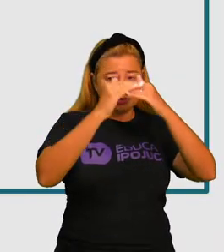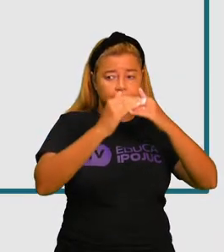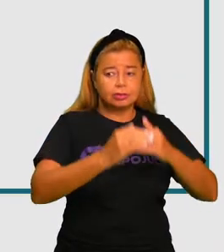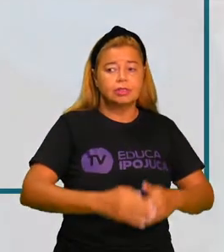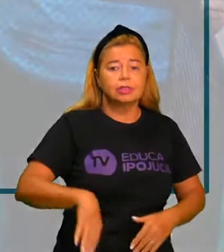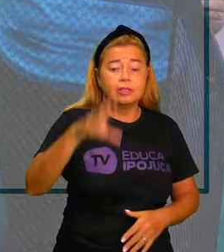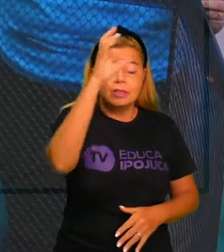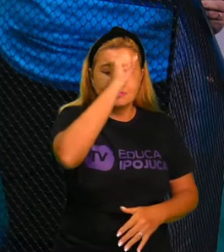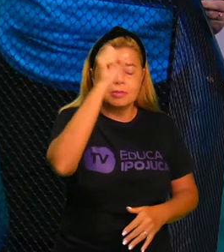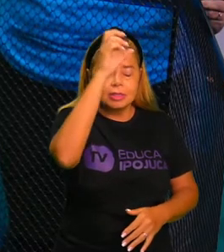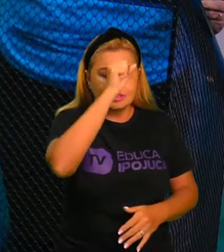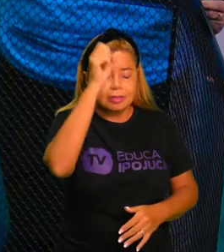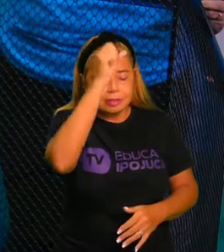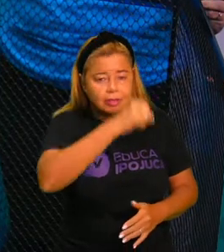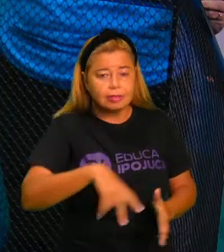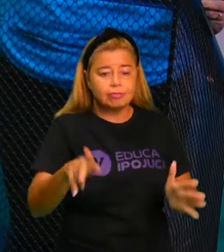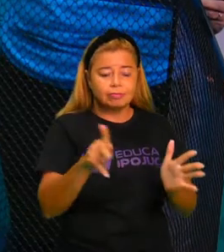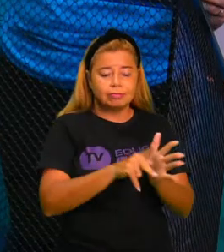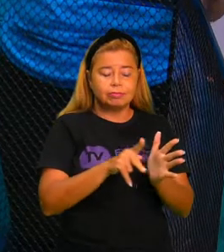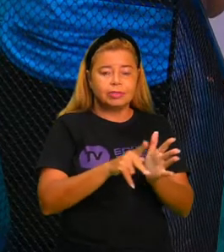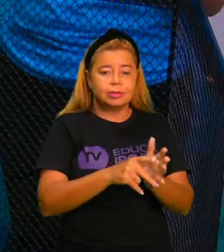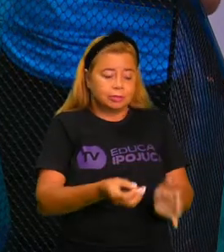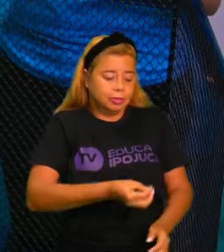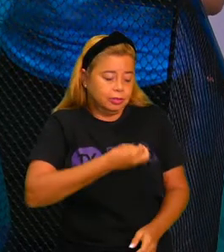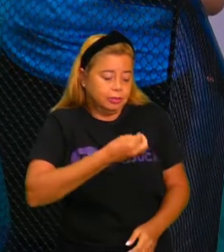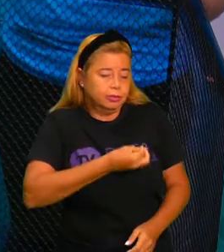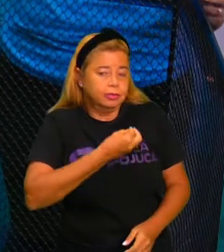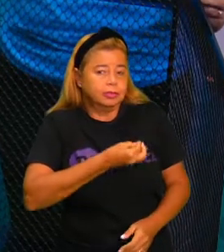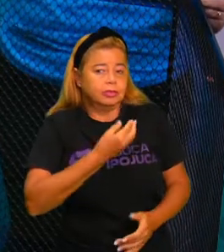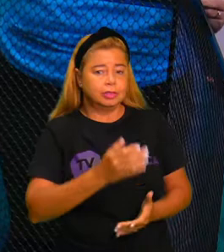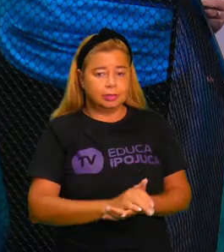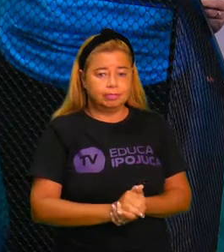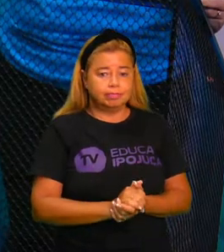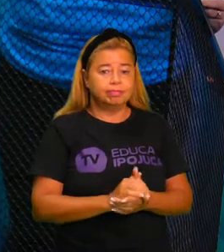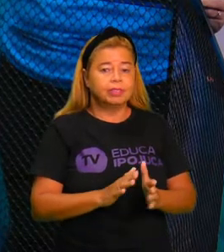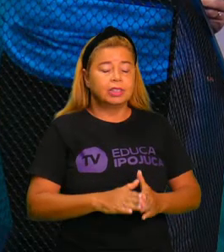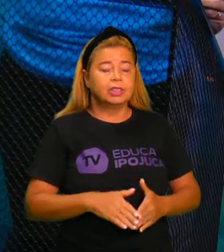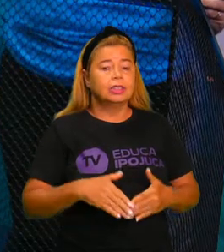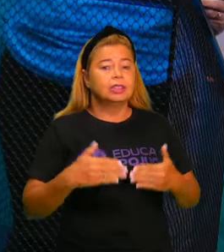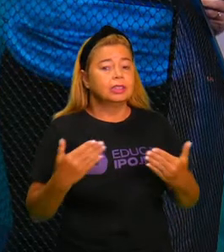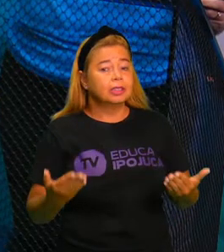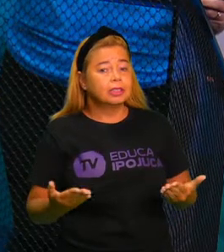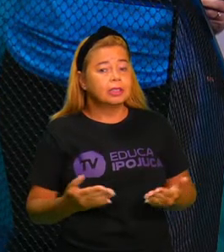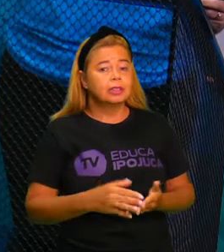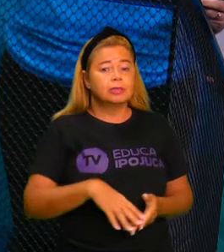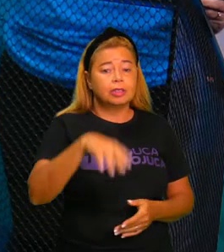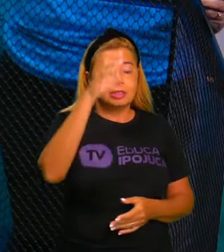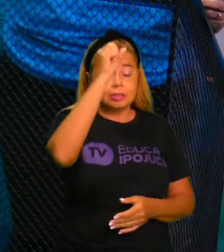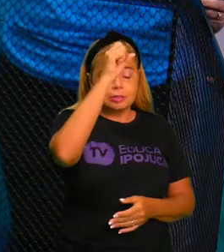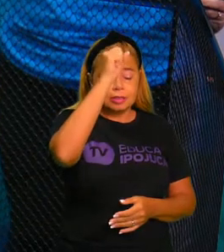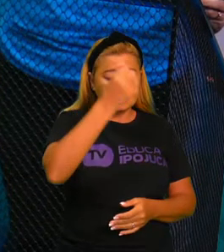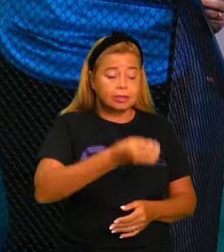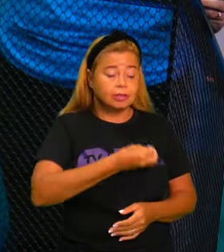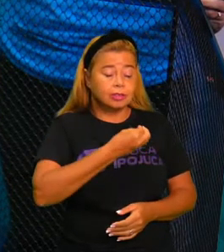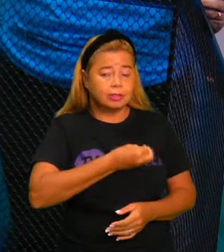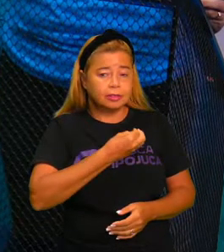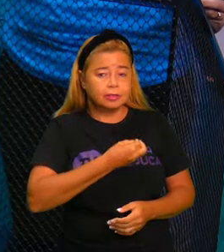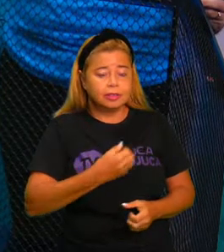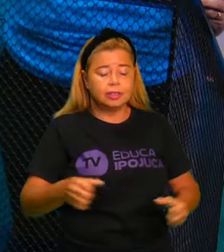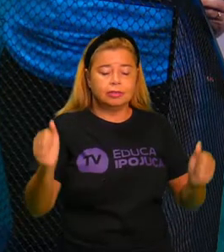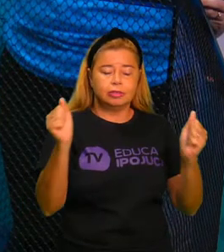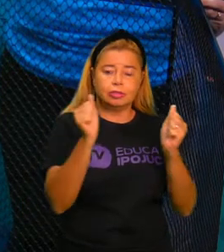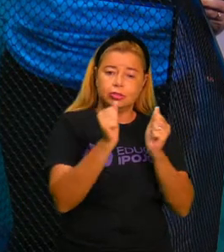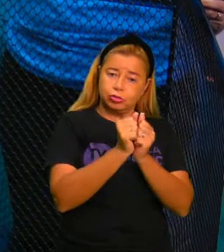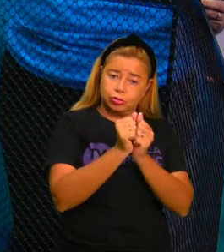e a educação estão intimamente ligados. Então vamos iniciar com esse sentimento